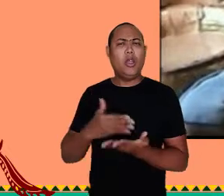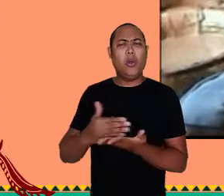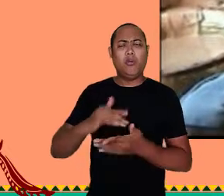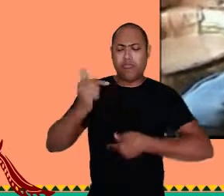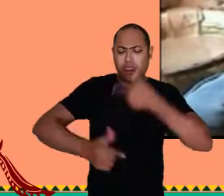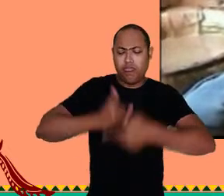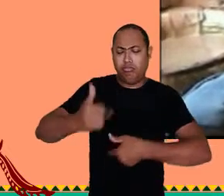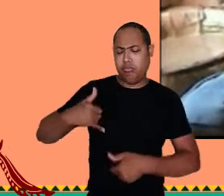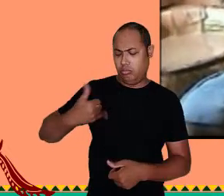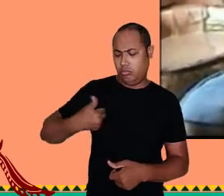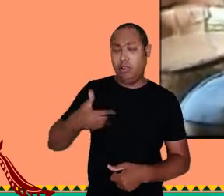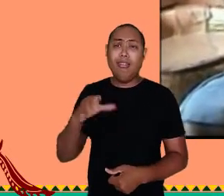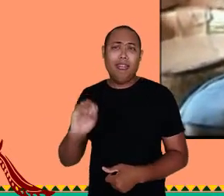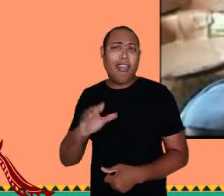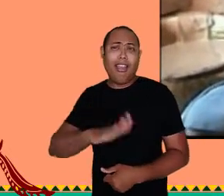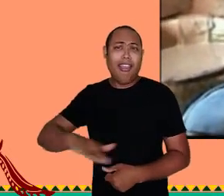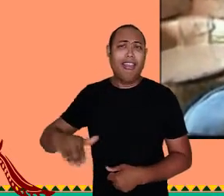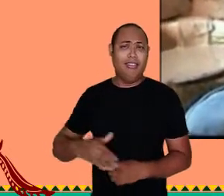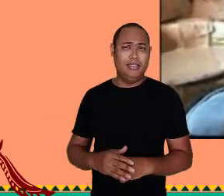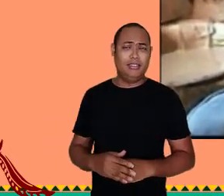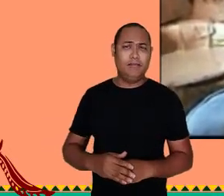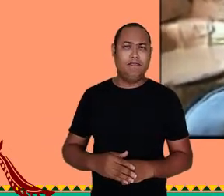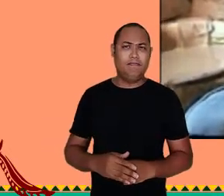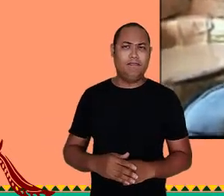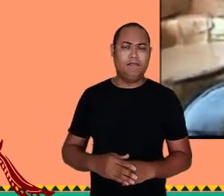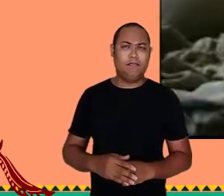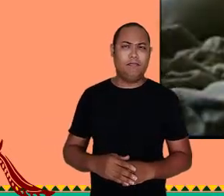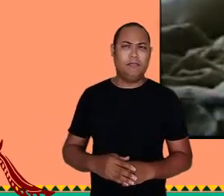Eu comecei a trabalhar Com 10 anos